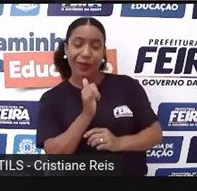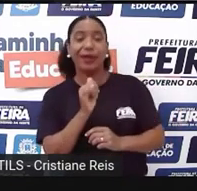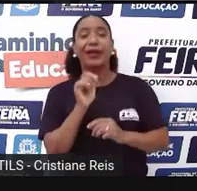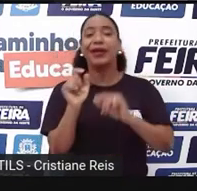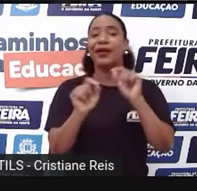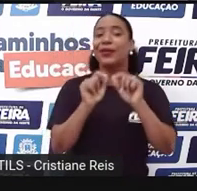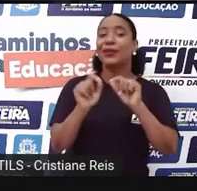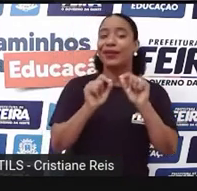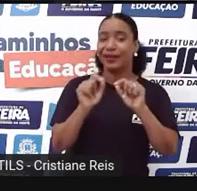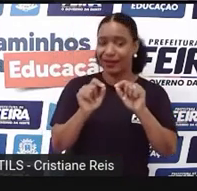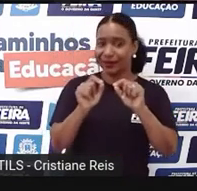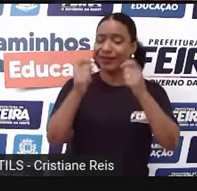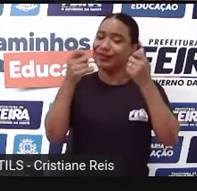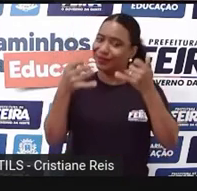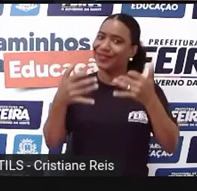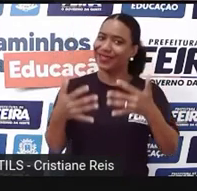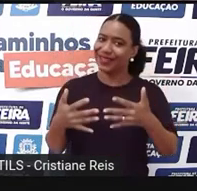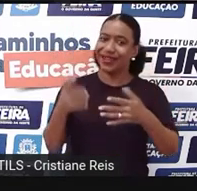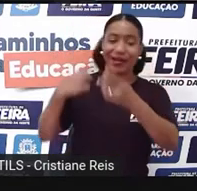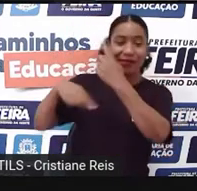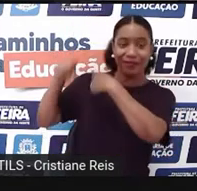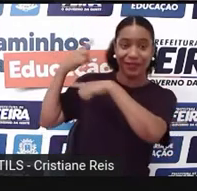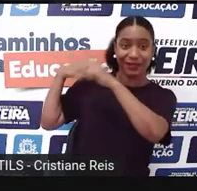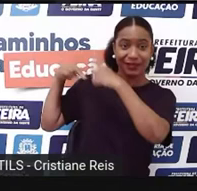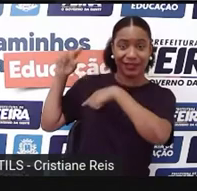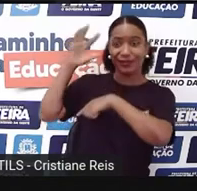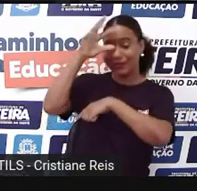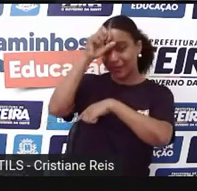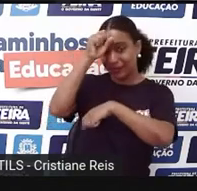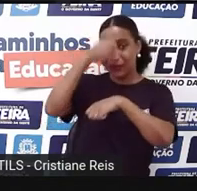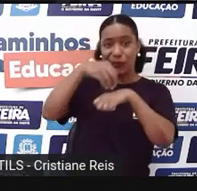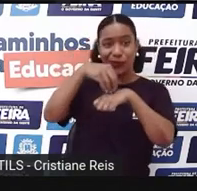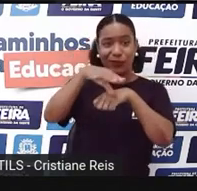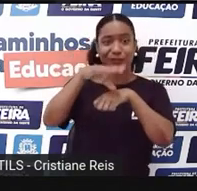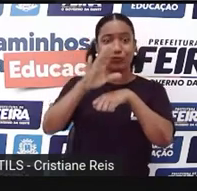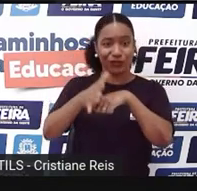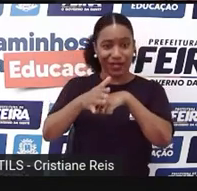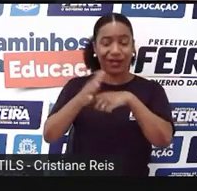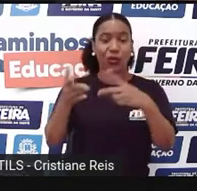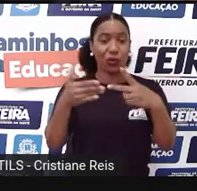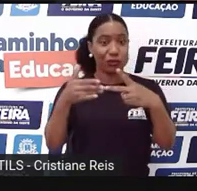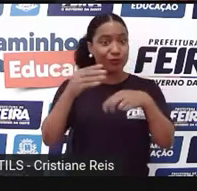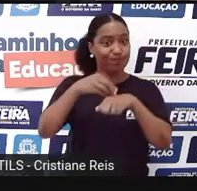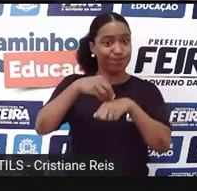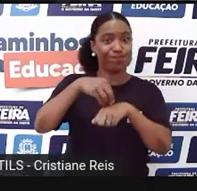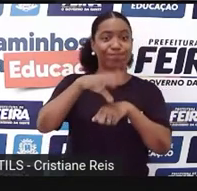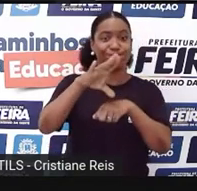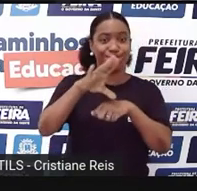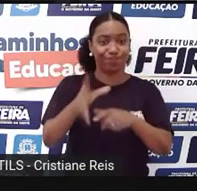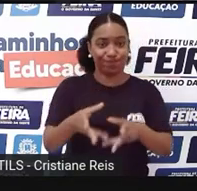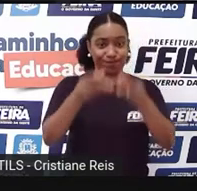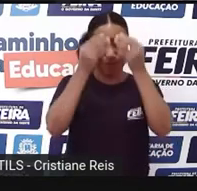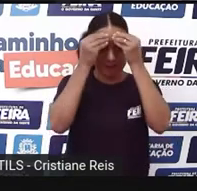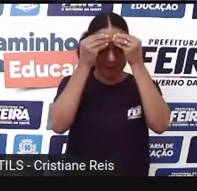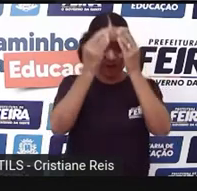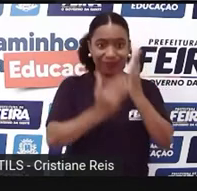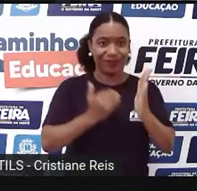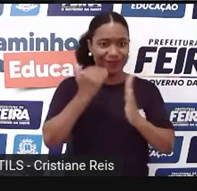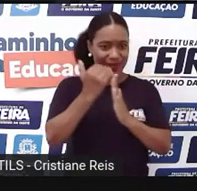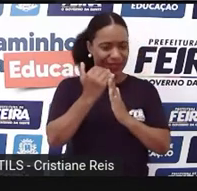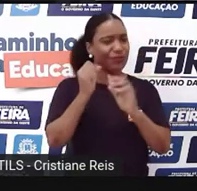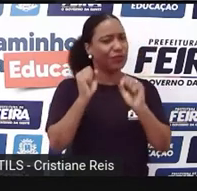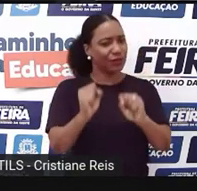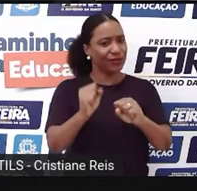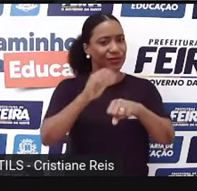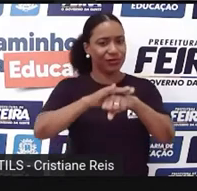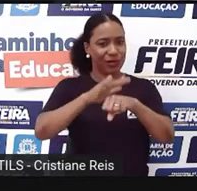na nossa aula anterior, você já sabe muita coisa sobre este assunto. Então escreva com suas próprias palavras. O